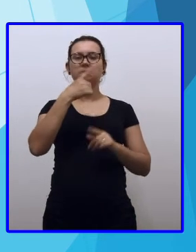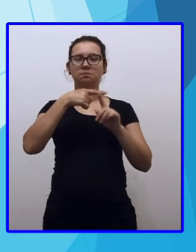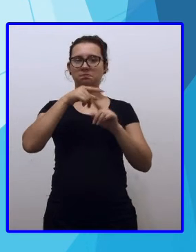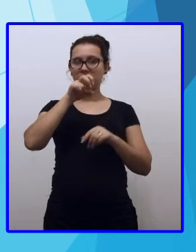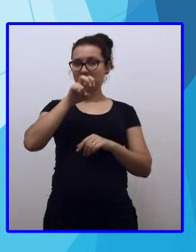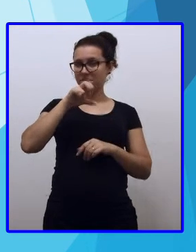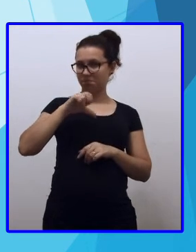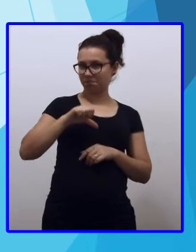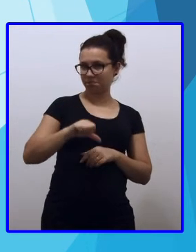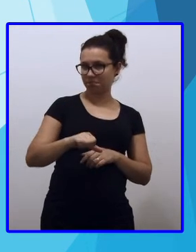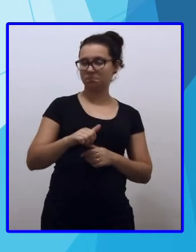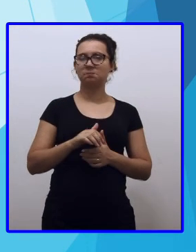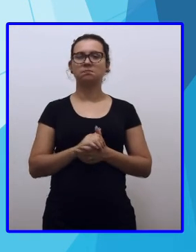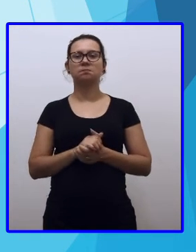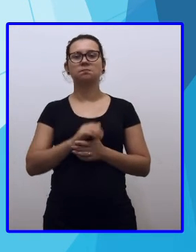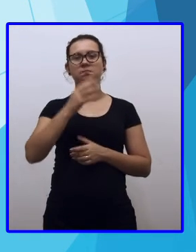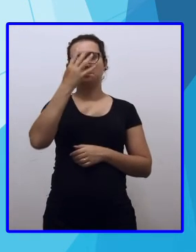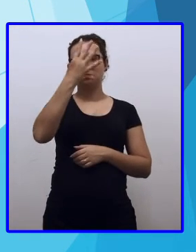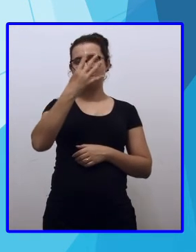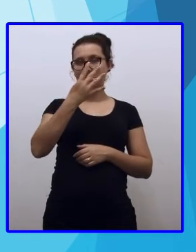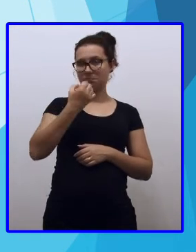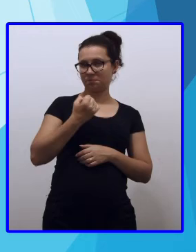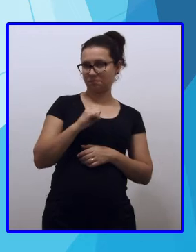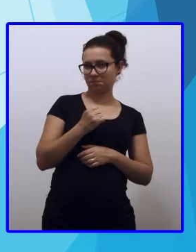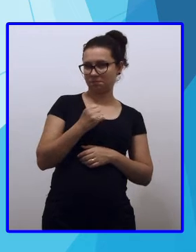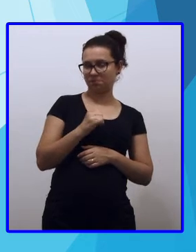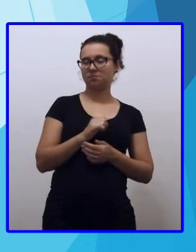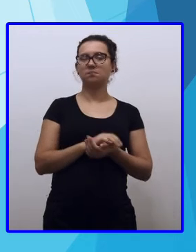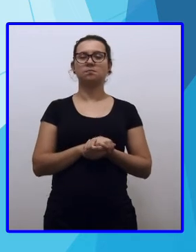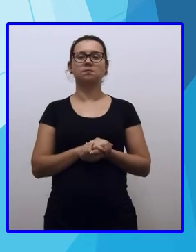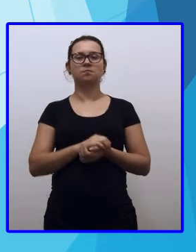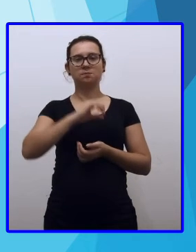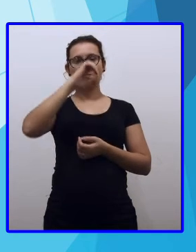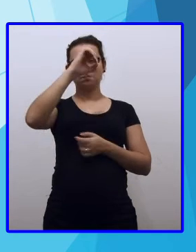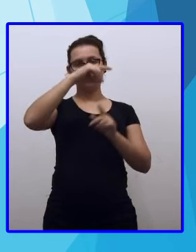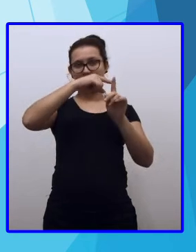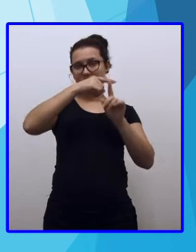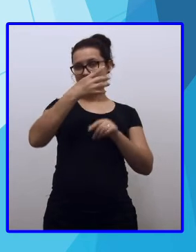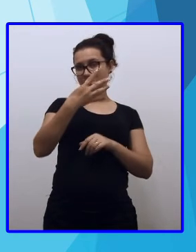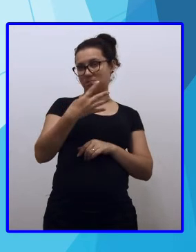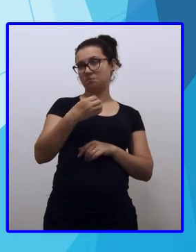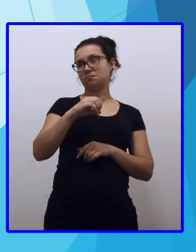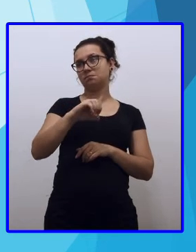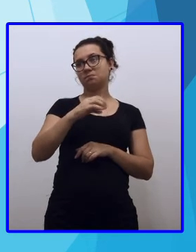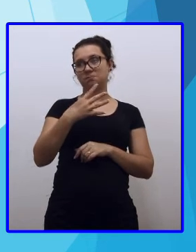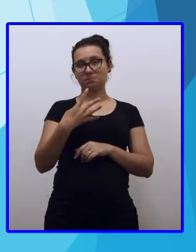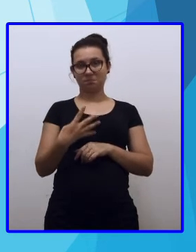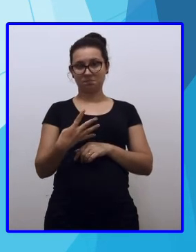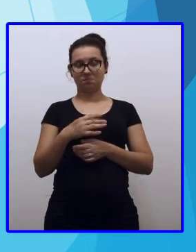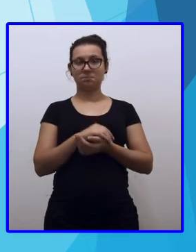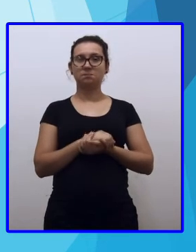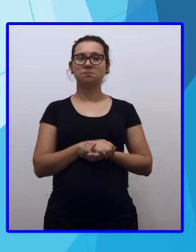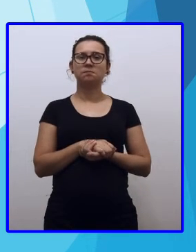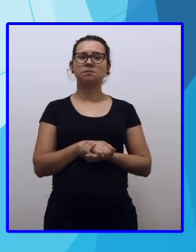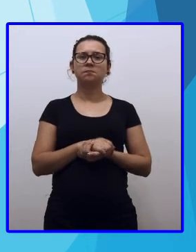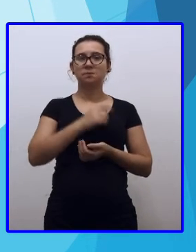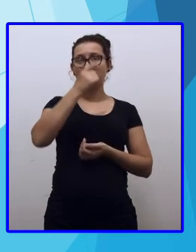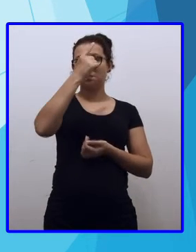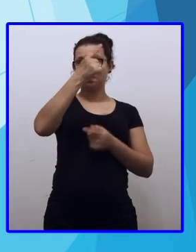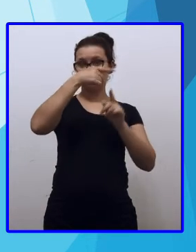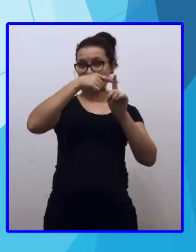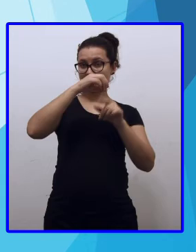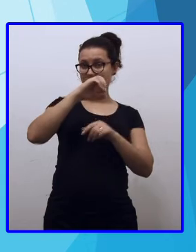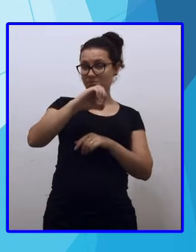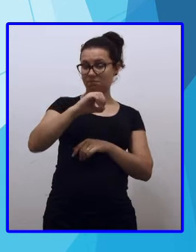cinco, nove. Quatro mais quatro, oito. Zero mais quatro, quatro. Um mais zero,